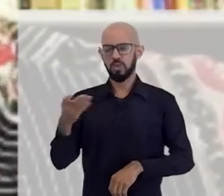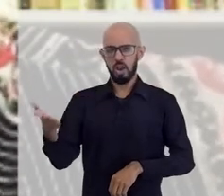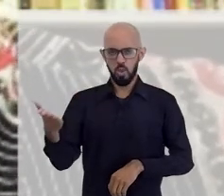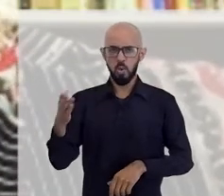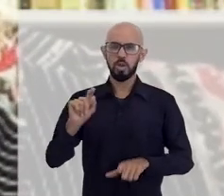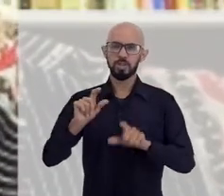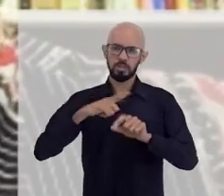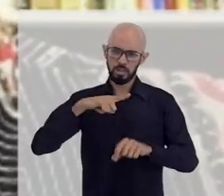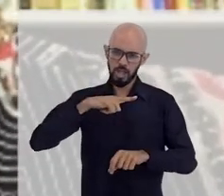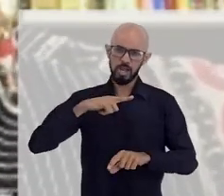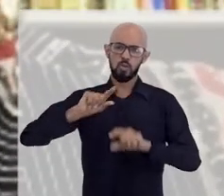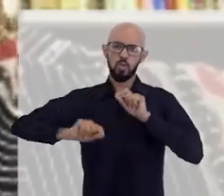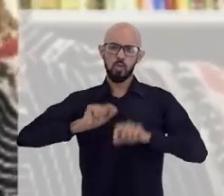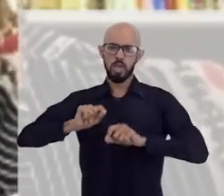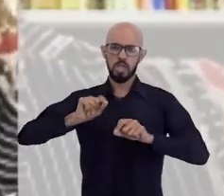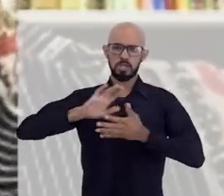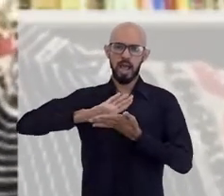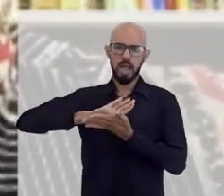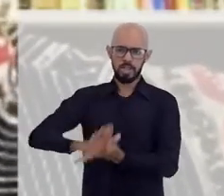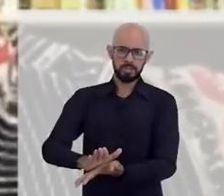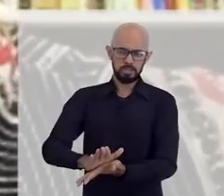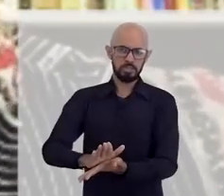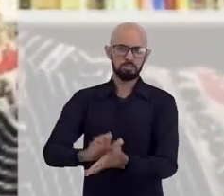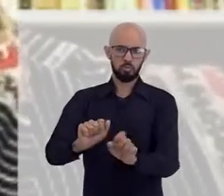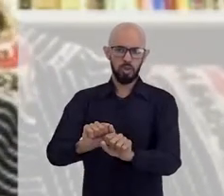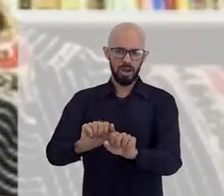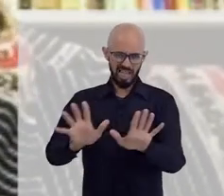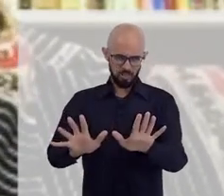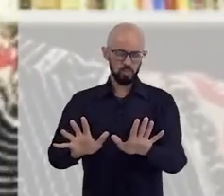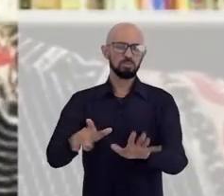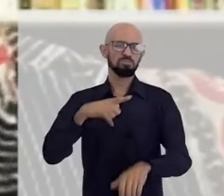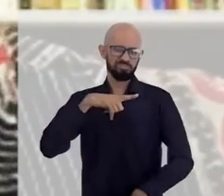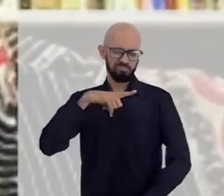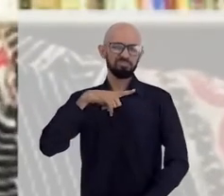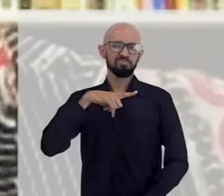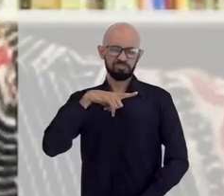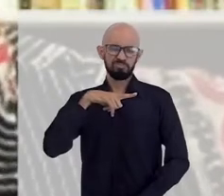tem essa questão aí do racismo bastante explícito.